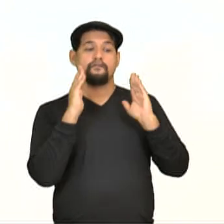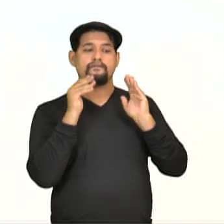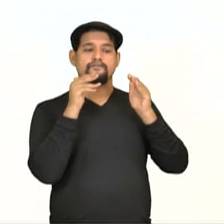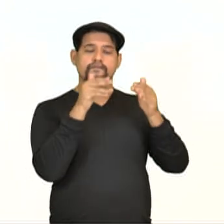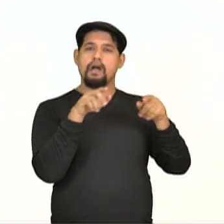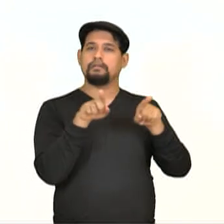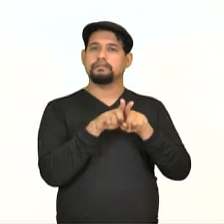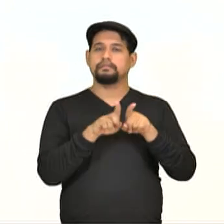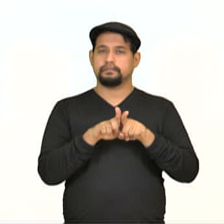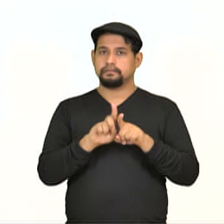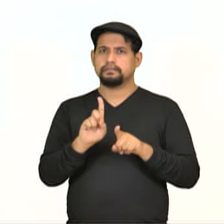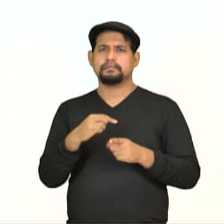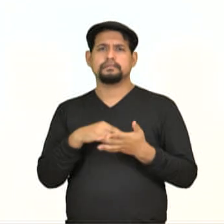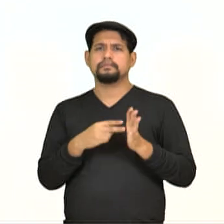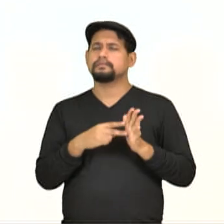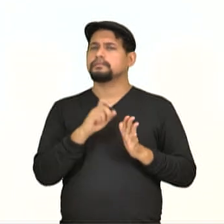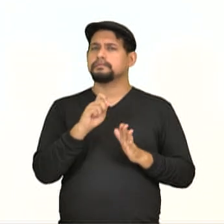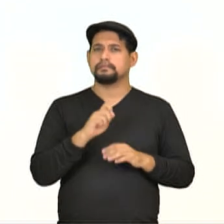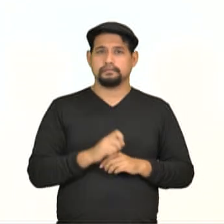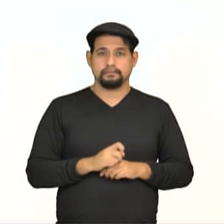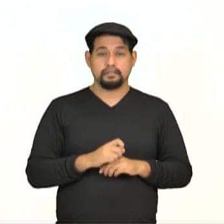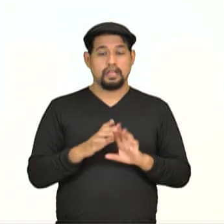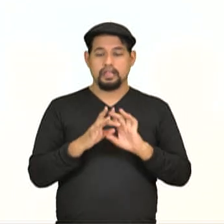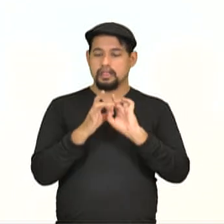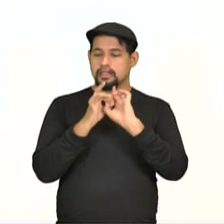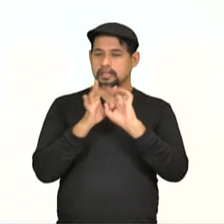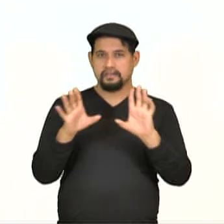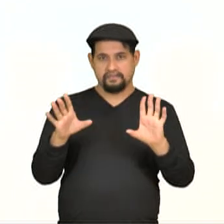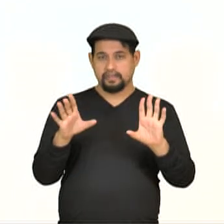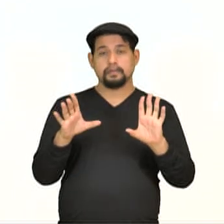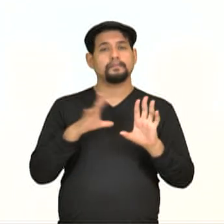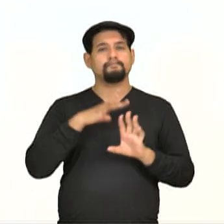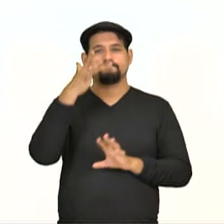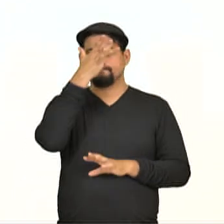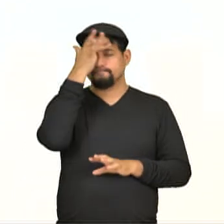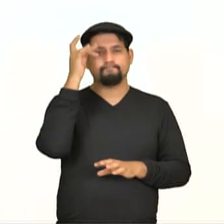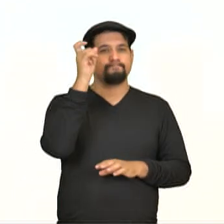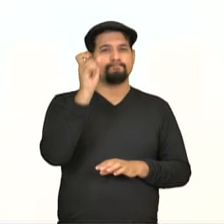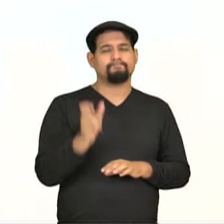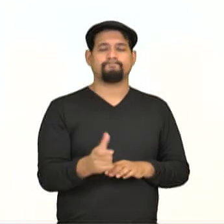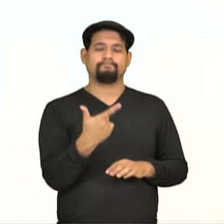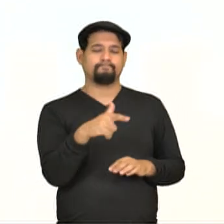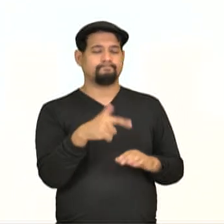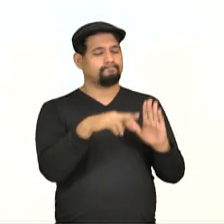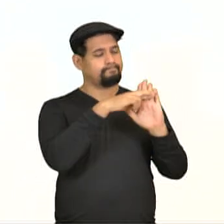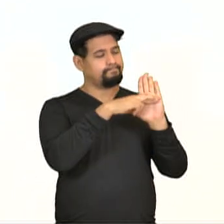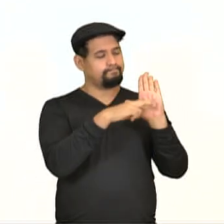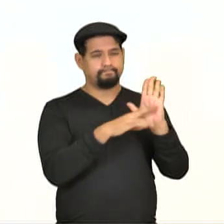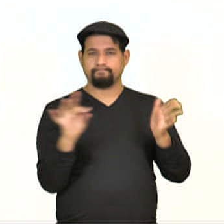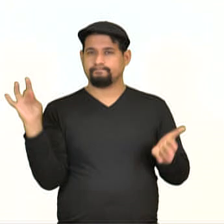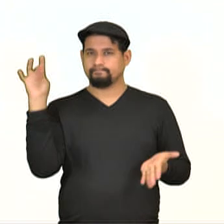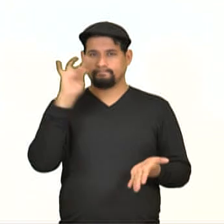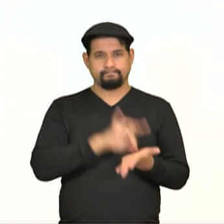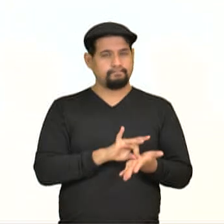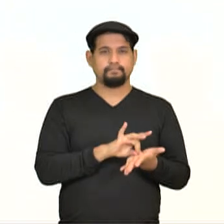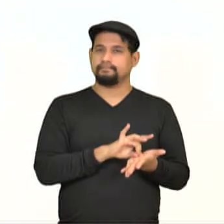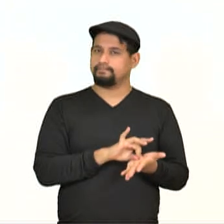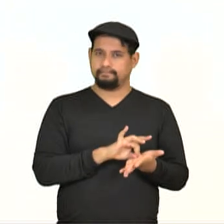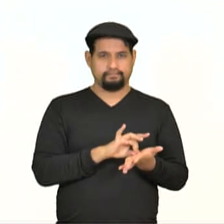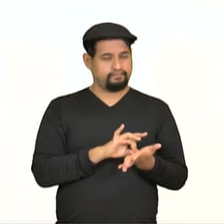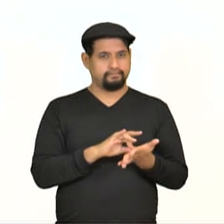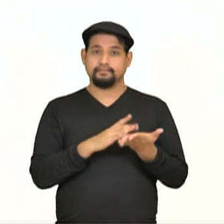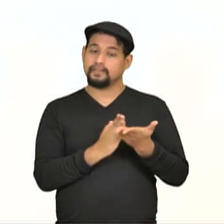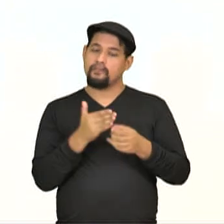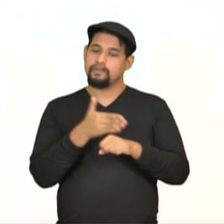esporte de participação, ele é praticado livremente pelas pessoas sem regras oficiais a serem seguidas. Então é a